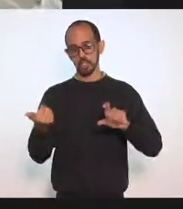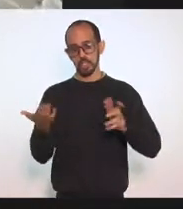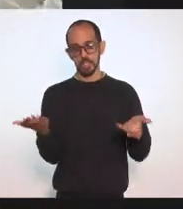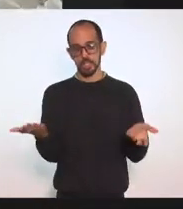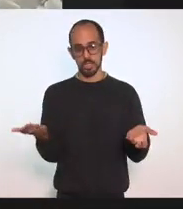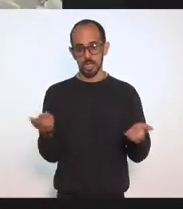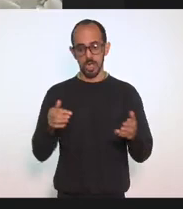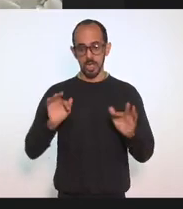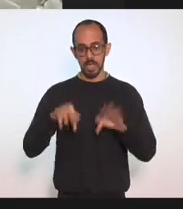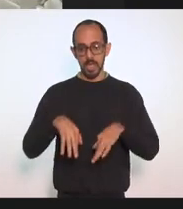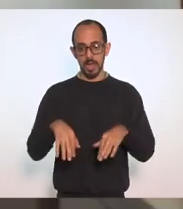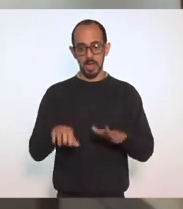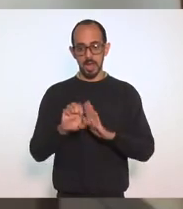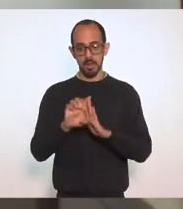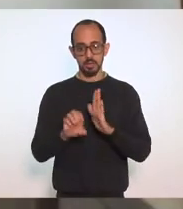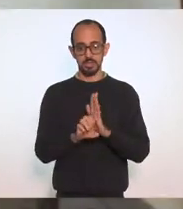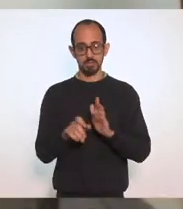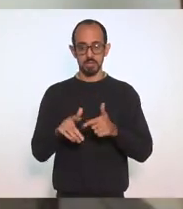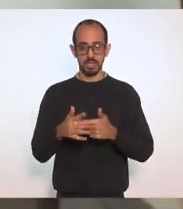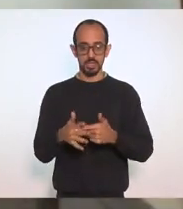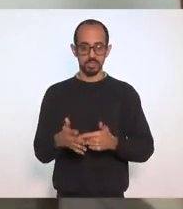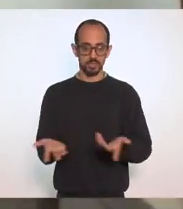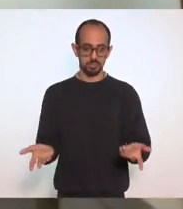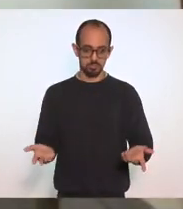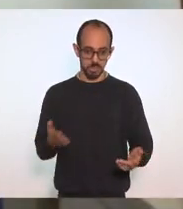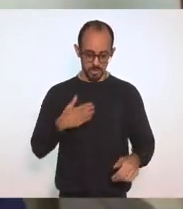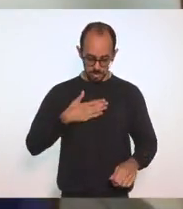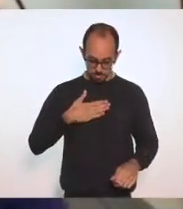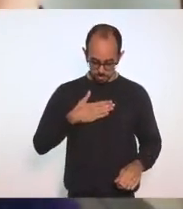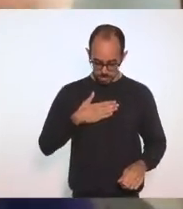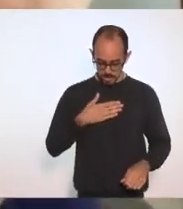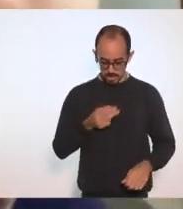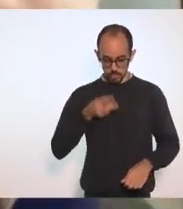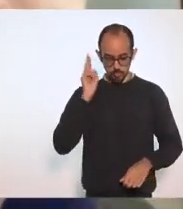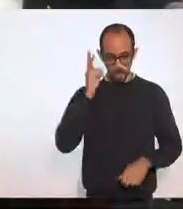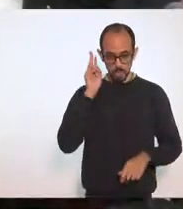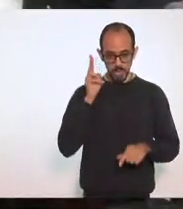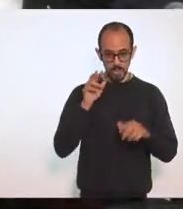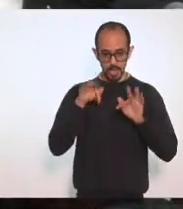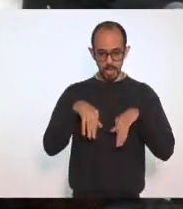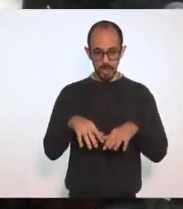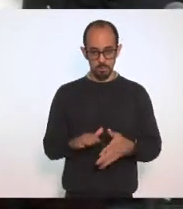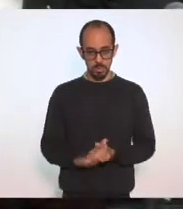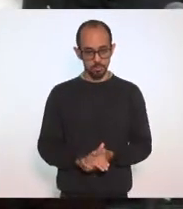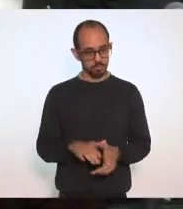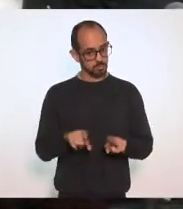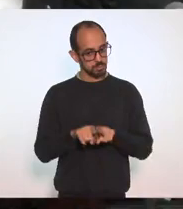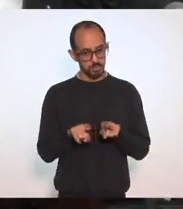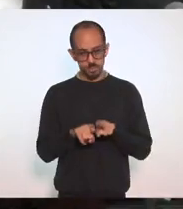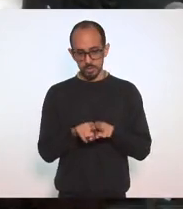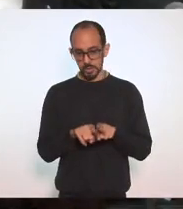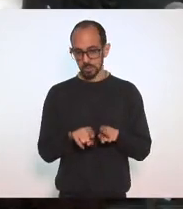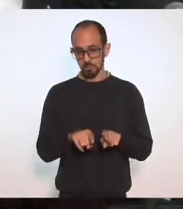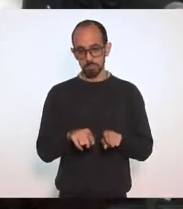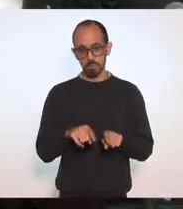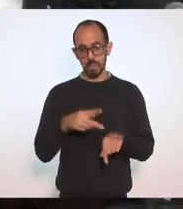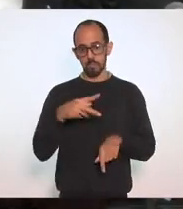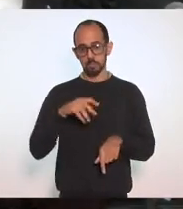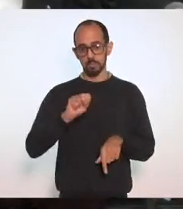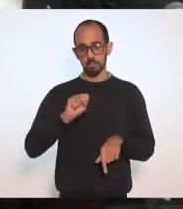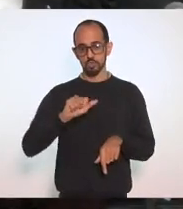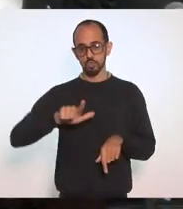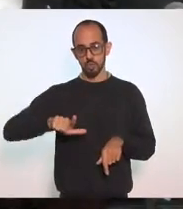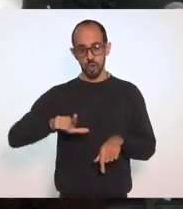aí acabou as emendas, do Valdeque, acabaram. Também a bancada do PSOL fala da supressão do parágrafo único.